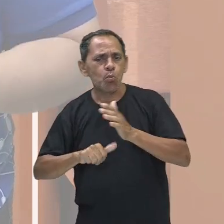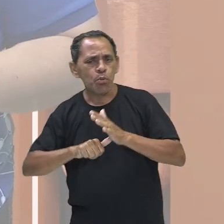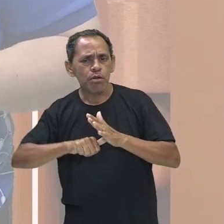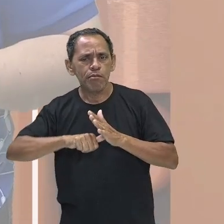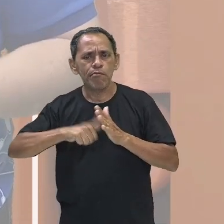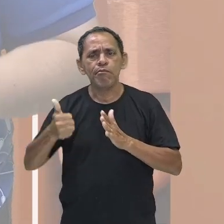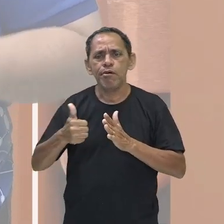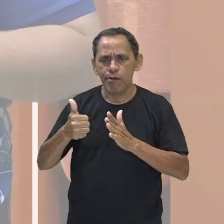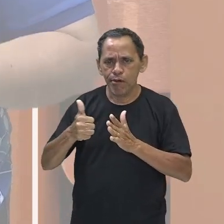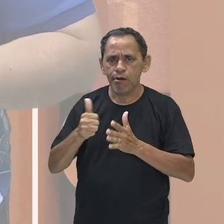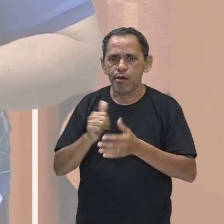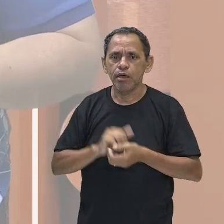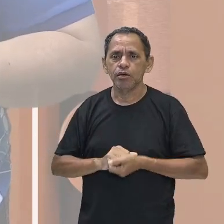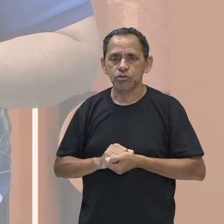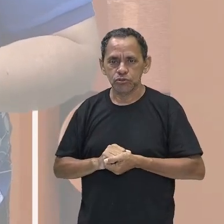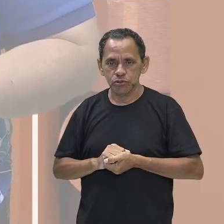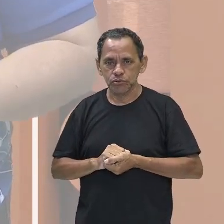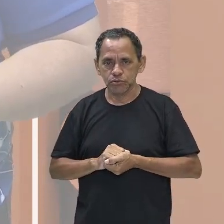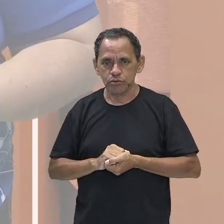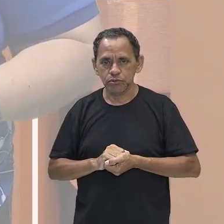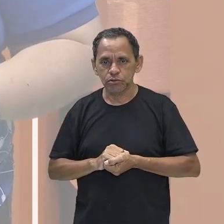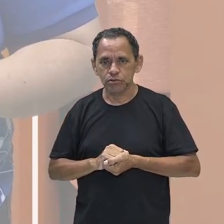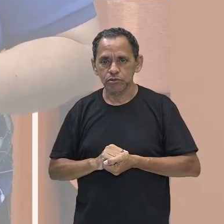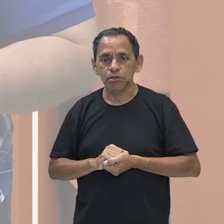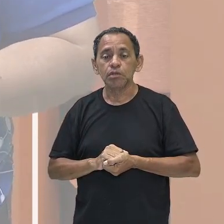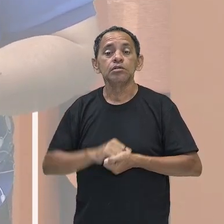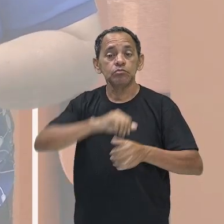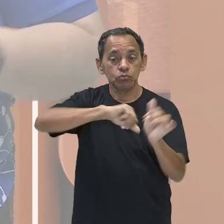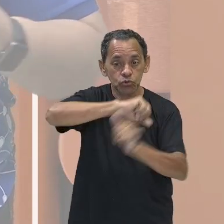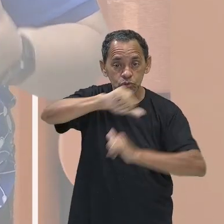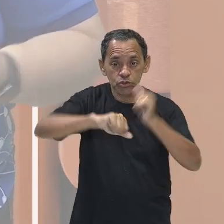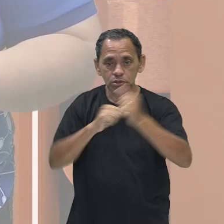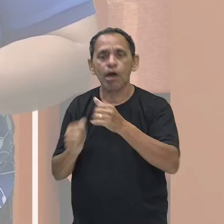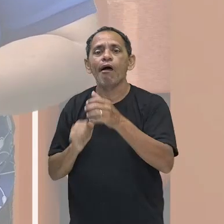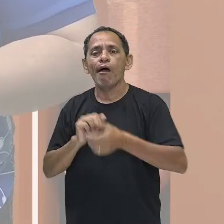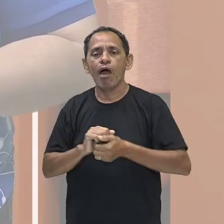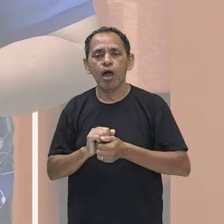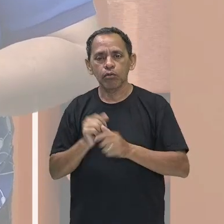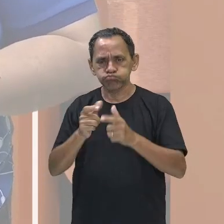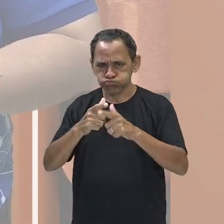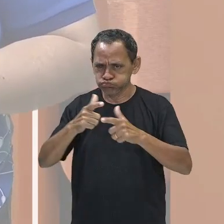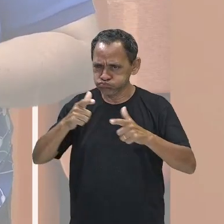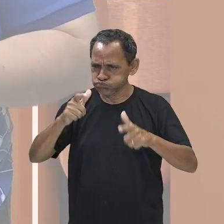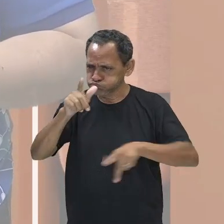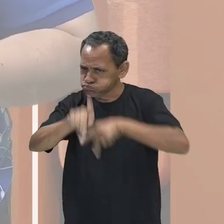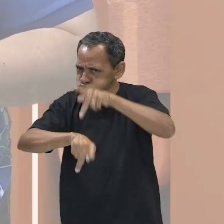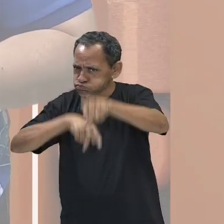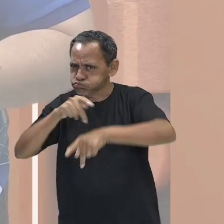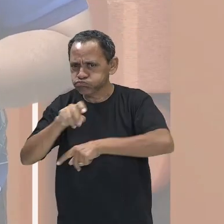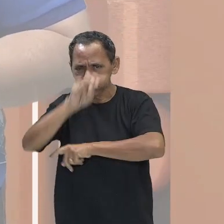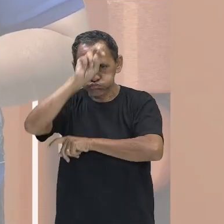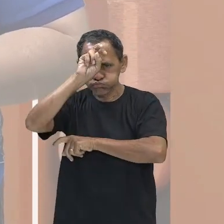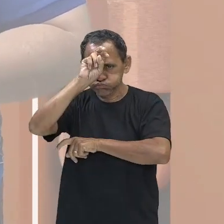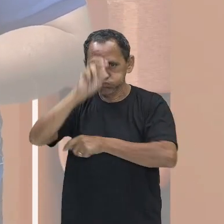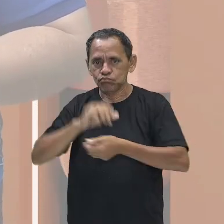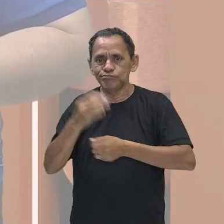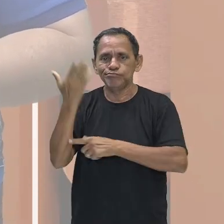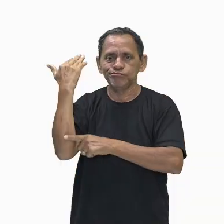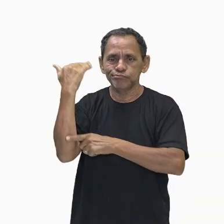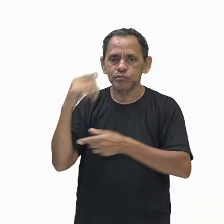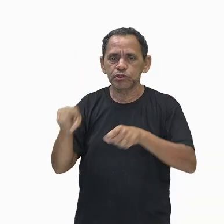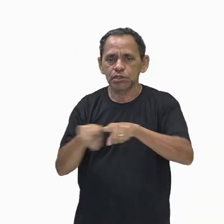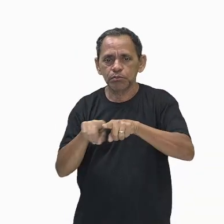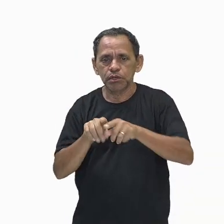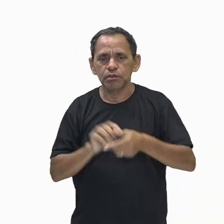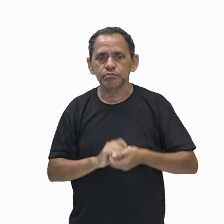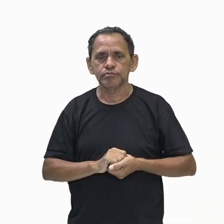processo de unificação e se transformar aí na grande civilização, que foi, então, o Egito Antigo. Acompanhe comigo, nós temos, então, aí, a